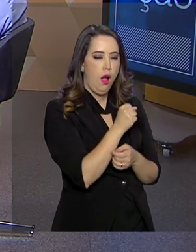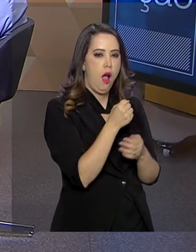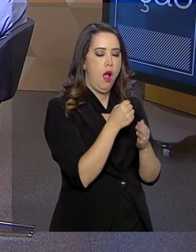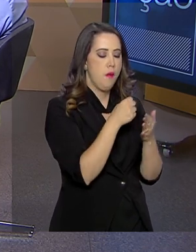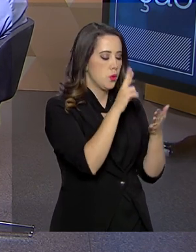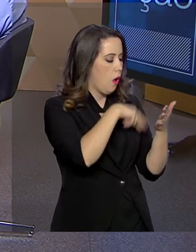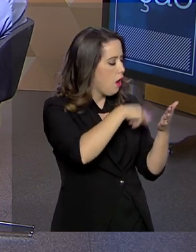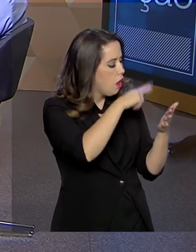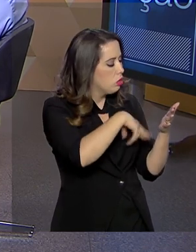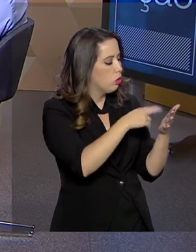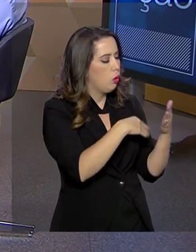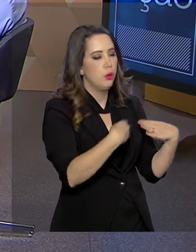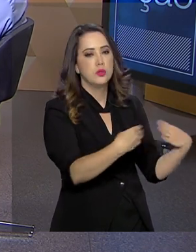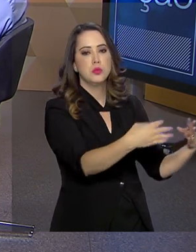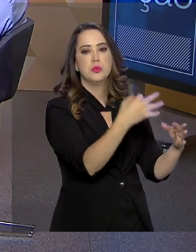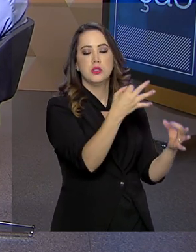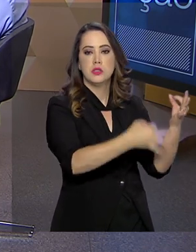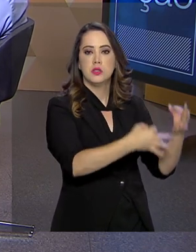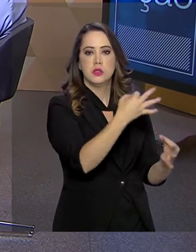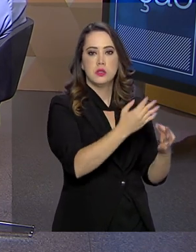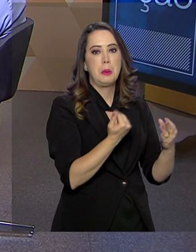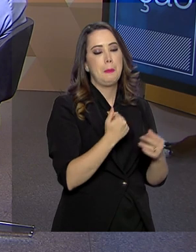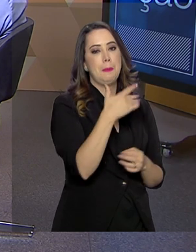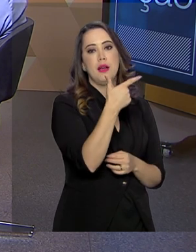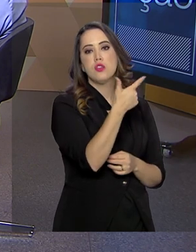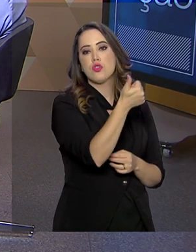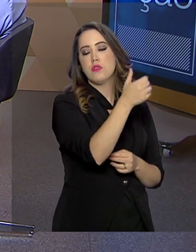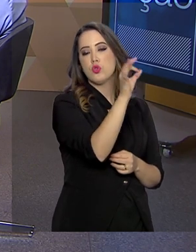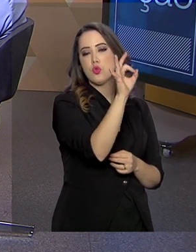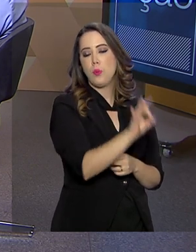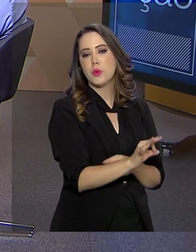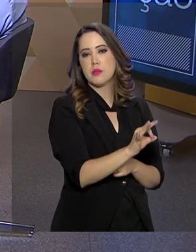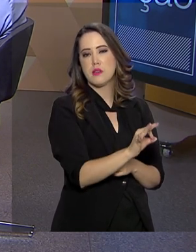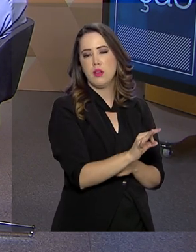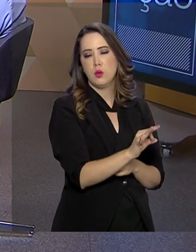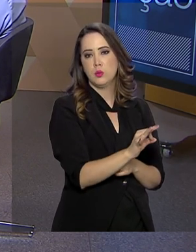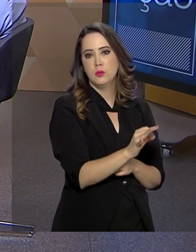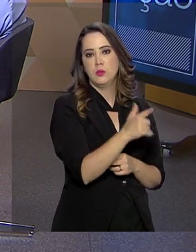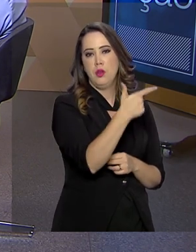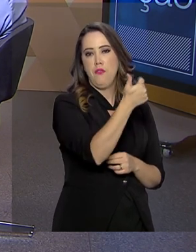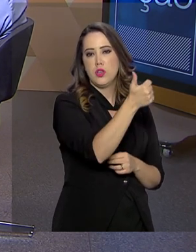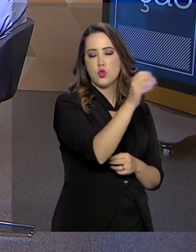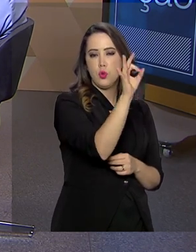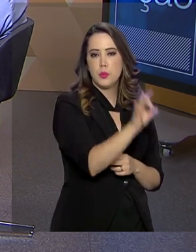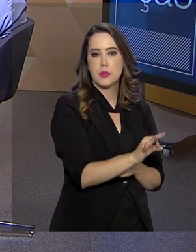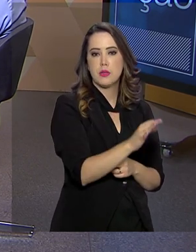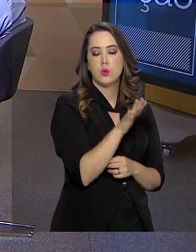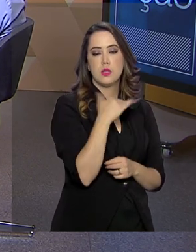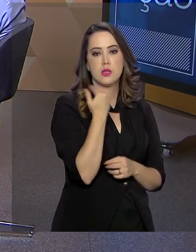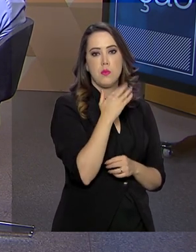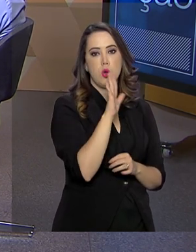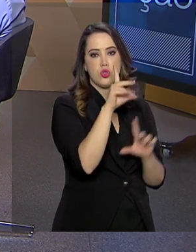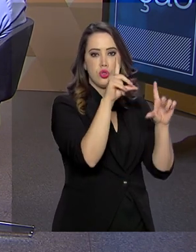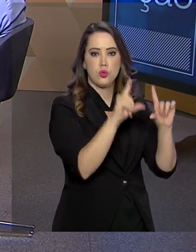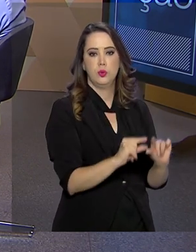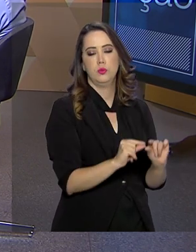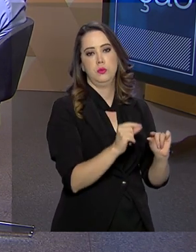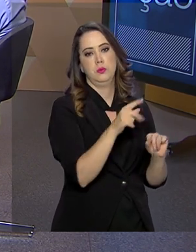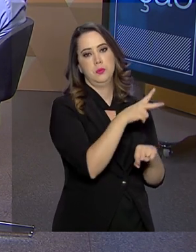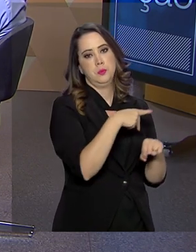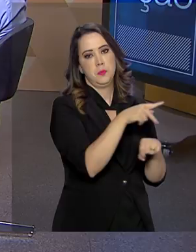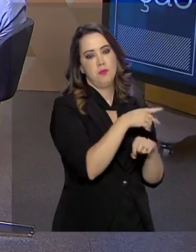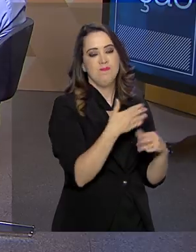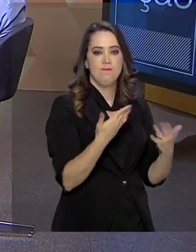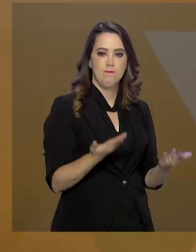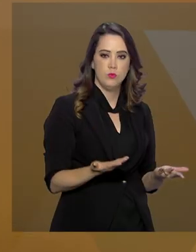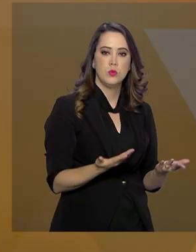Justiça, a gente tem números que mais de 21% da taxa, mais de 21% da taxa de homicídio já foi reduzida no país. Isso,